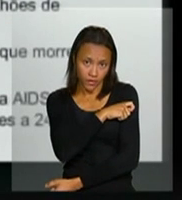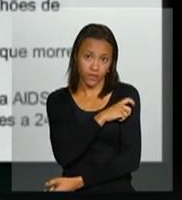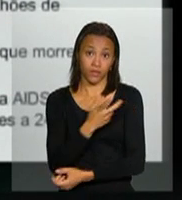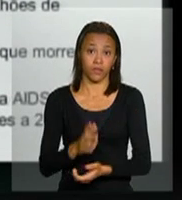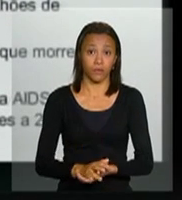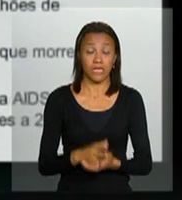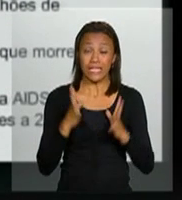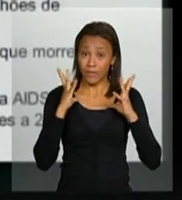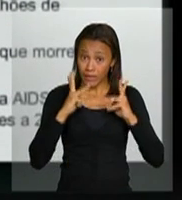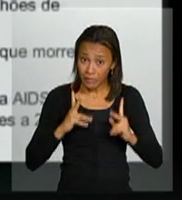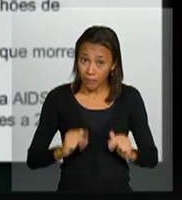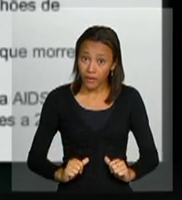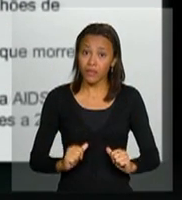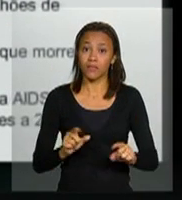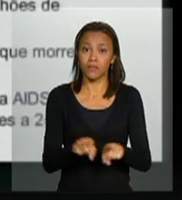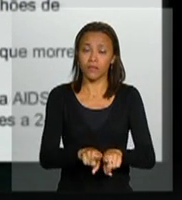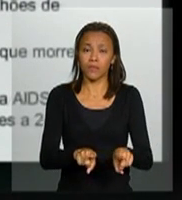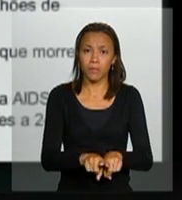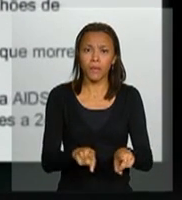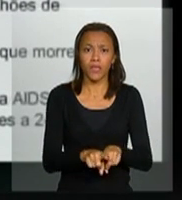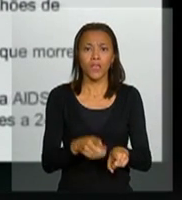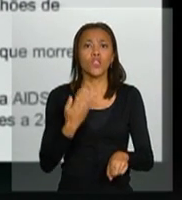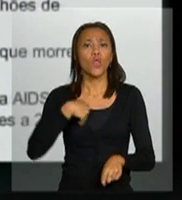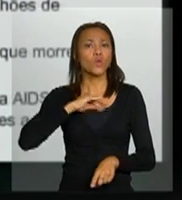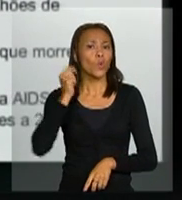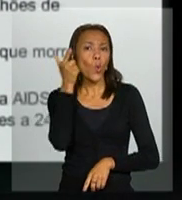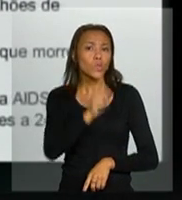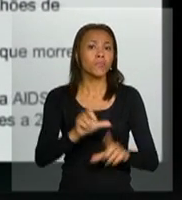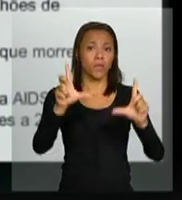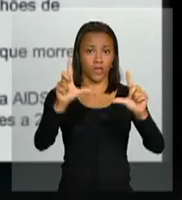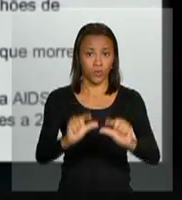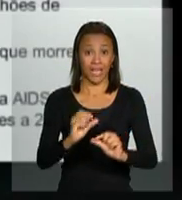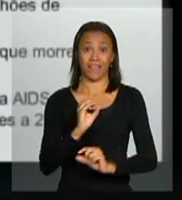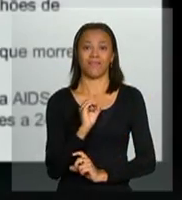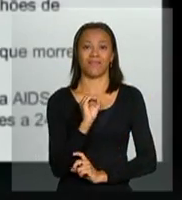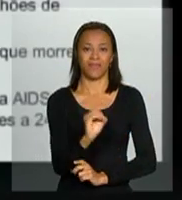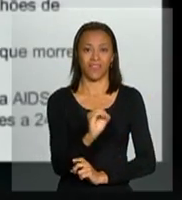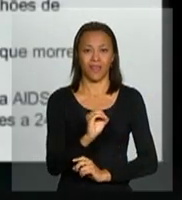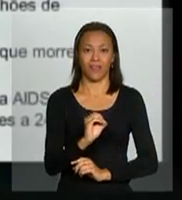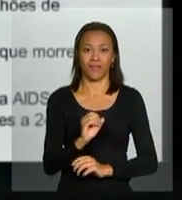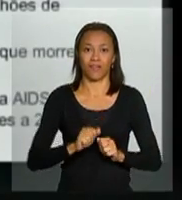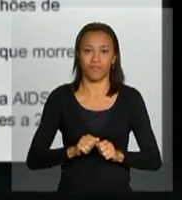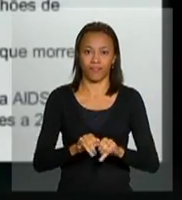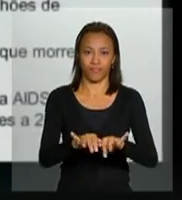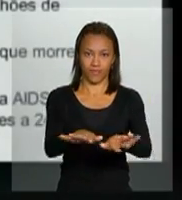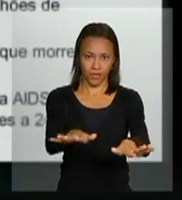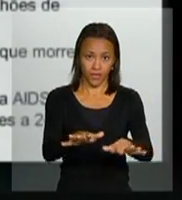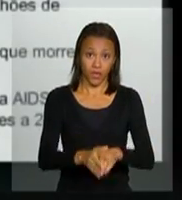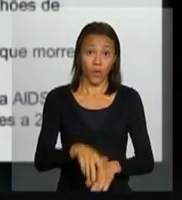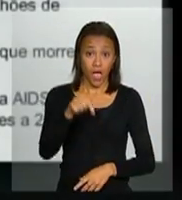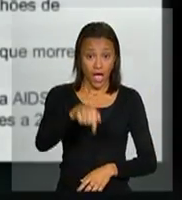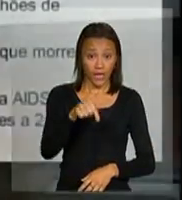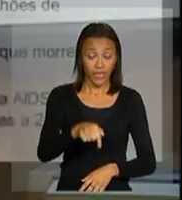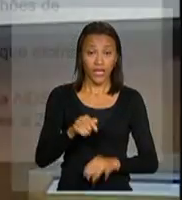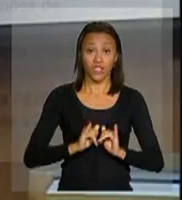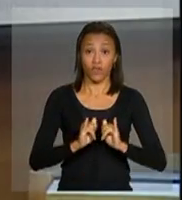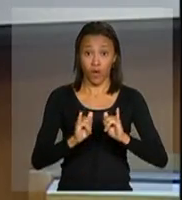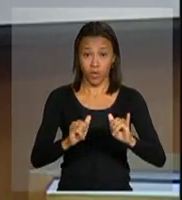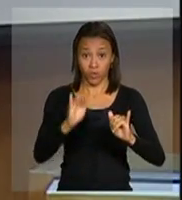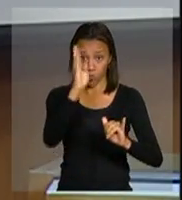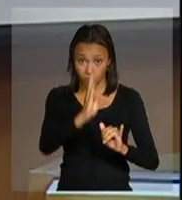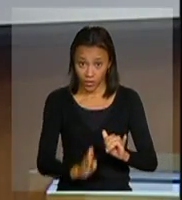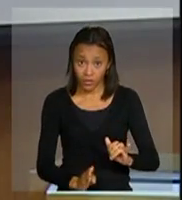profilaxia, nós conseguimos praticamente reduzir a zero a transmissão vertical. Os dados do Brasil são bastante promissores,